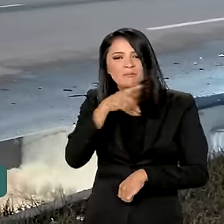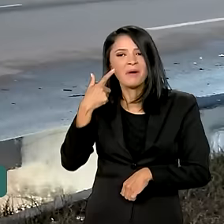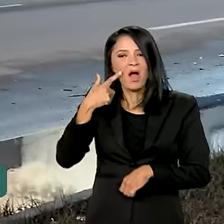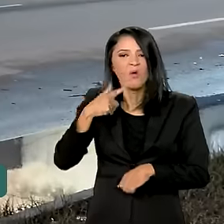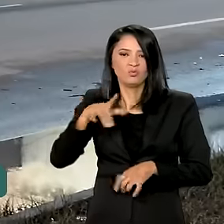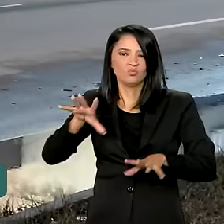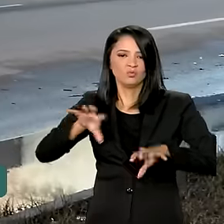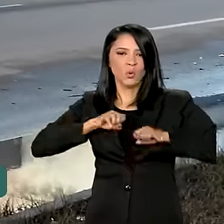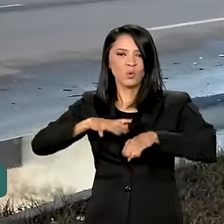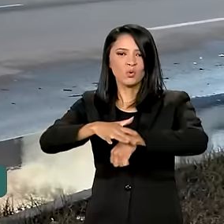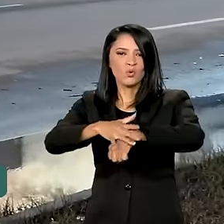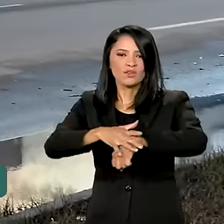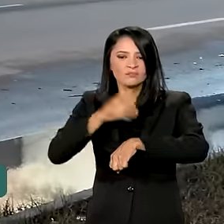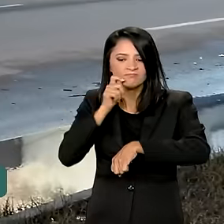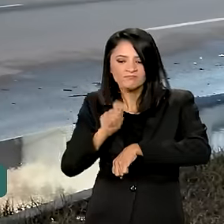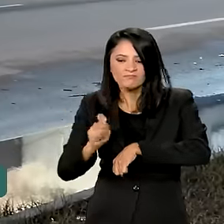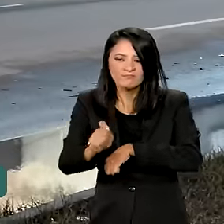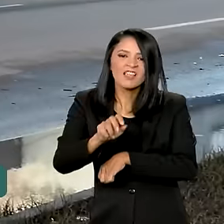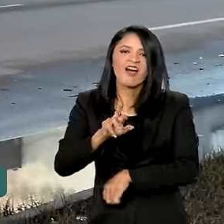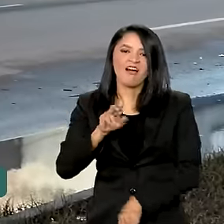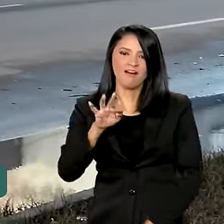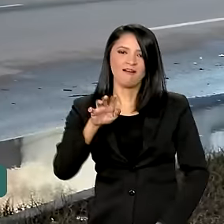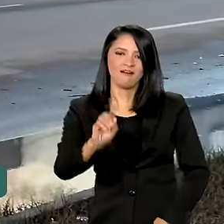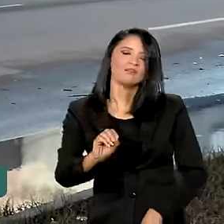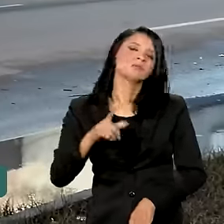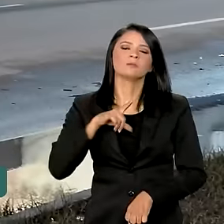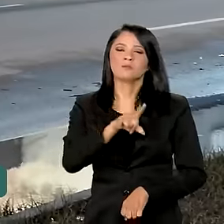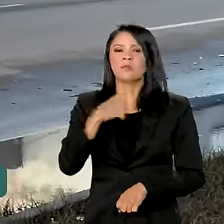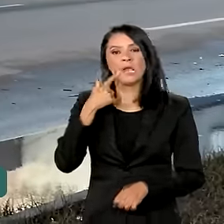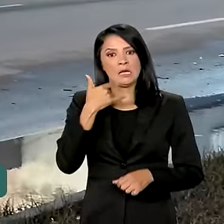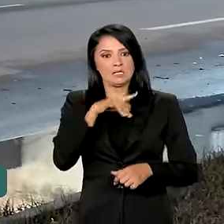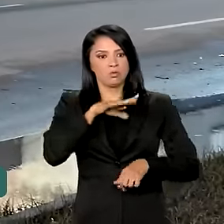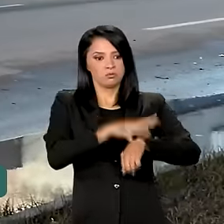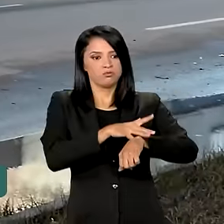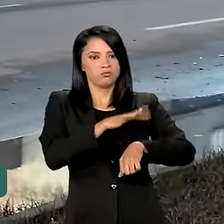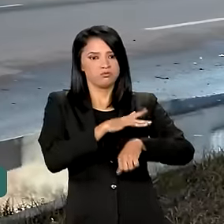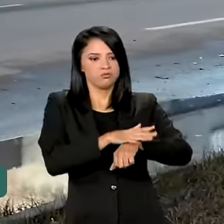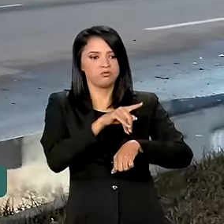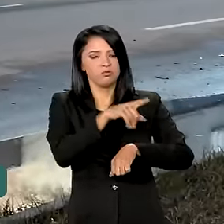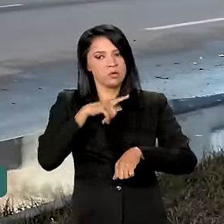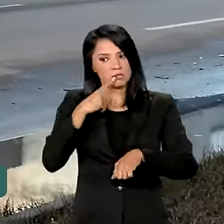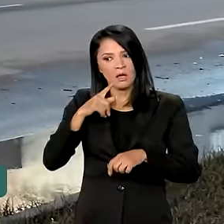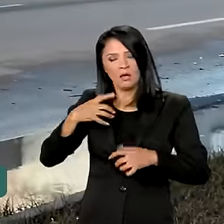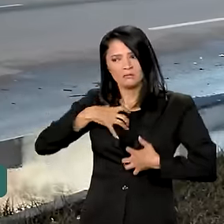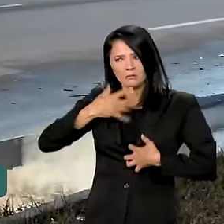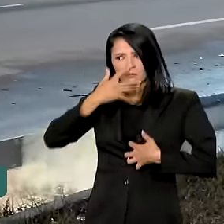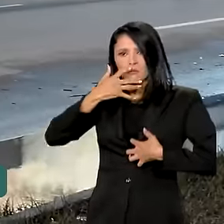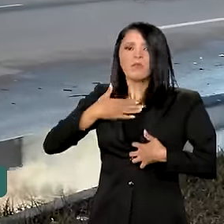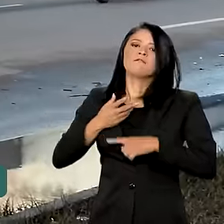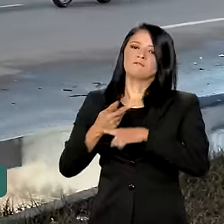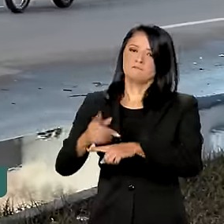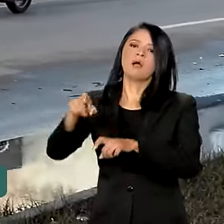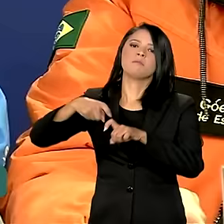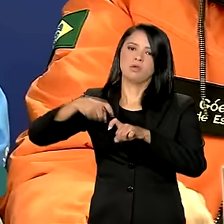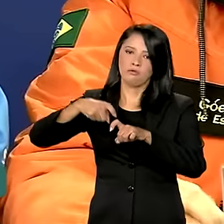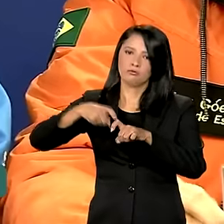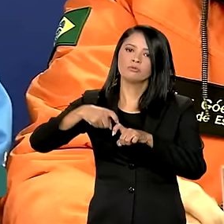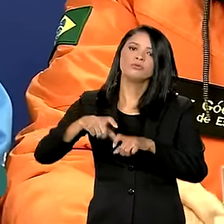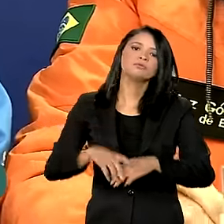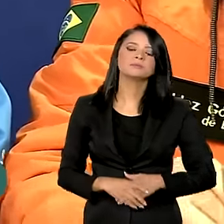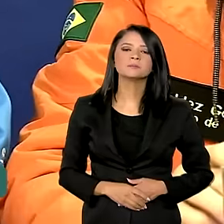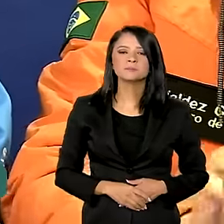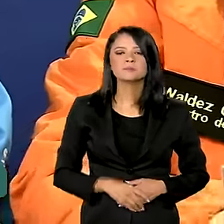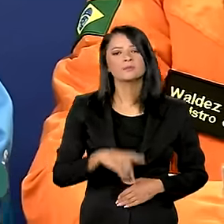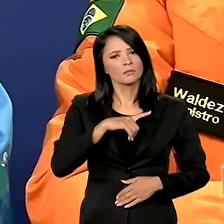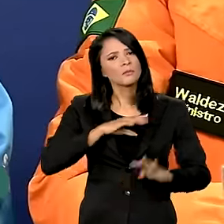principalmente de roedores como ratos. Ao menor sinal da doença, a recomendação é procurar um médico. Há